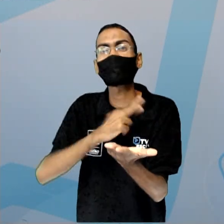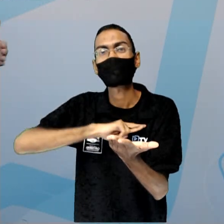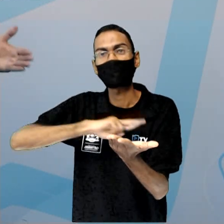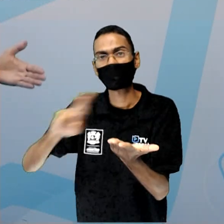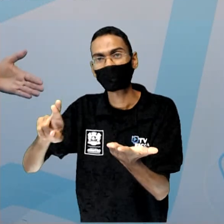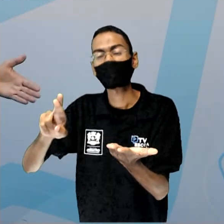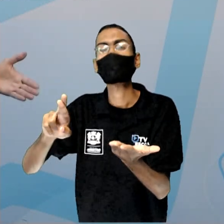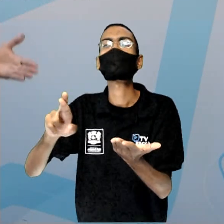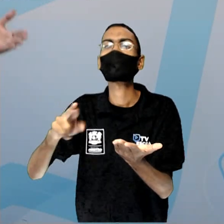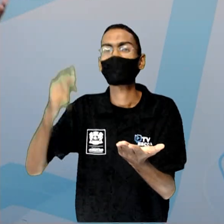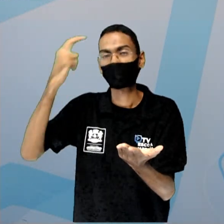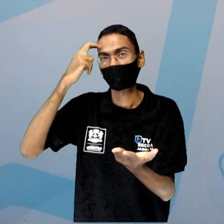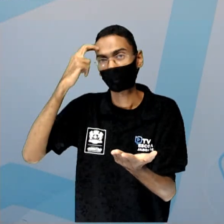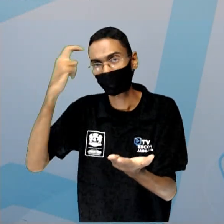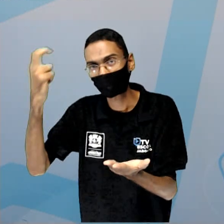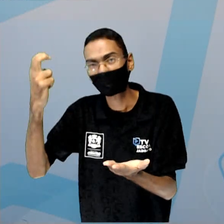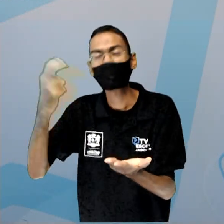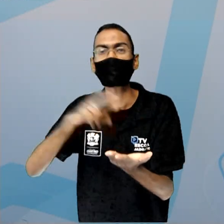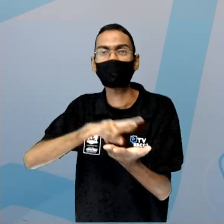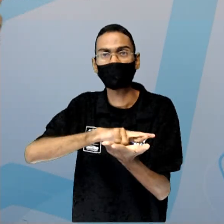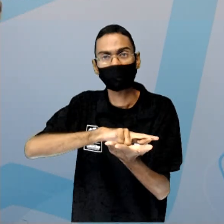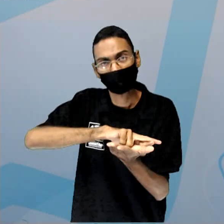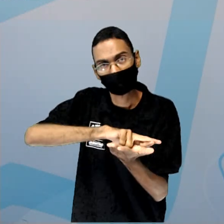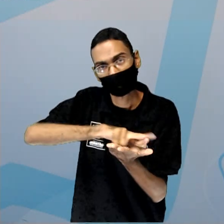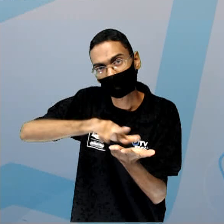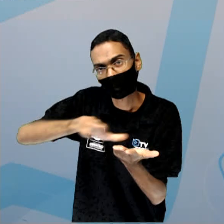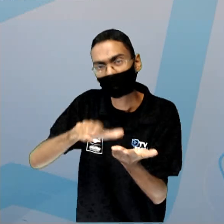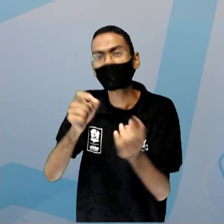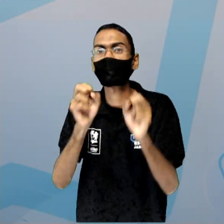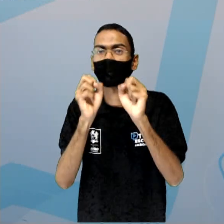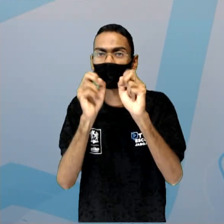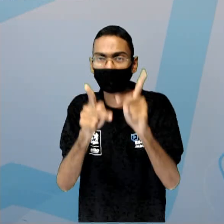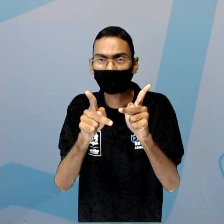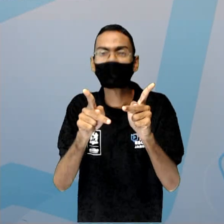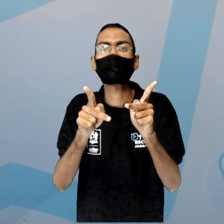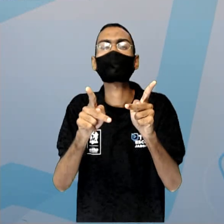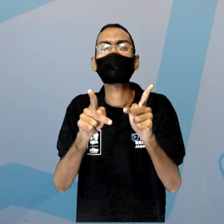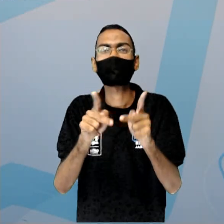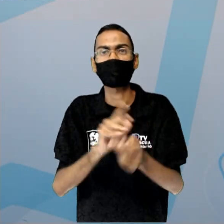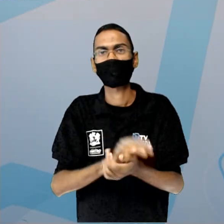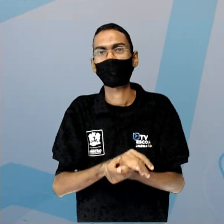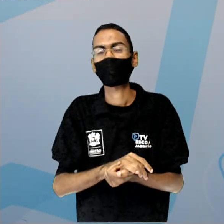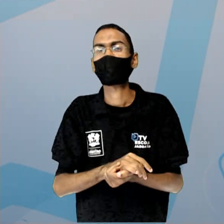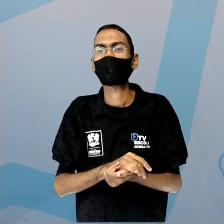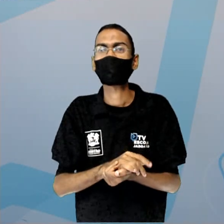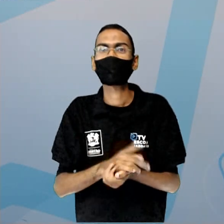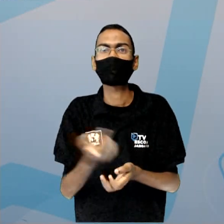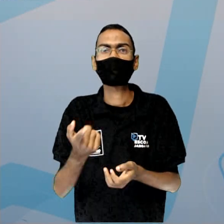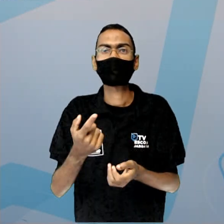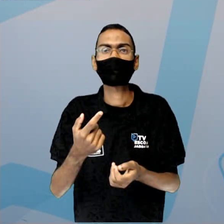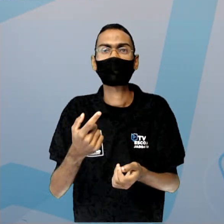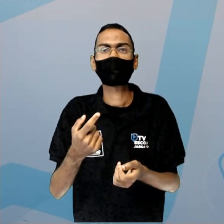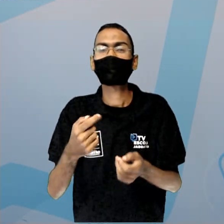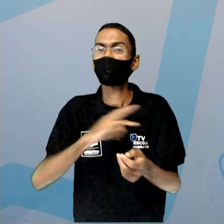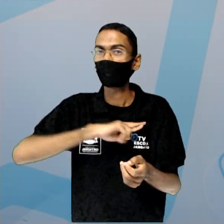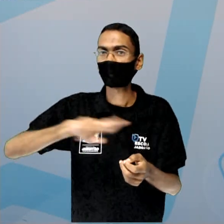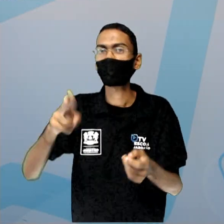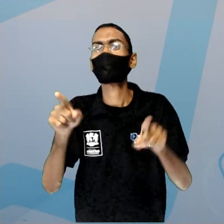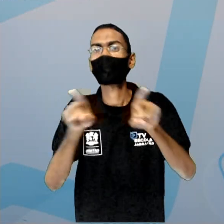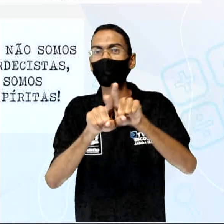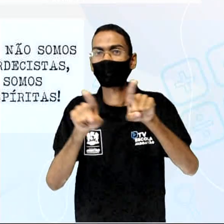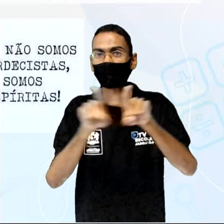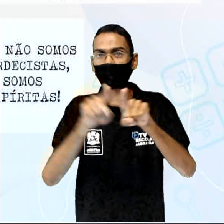diferentes e aí o nosso respeito àquilo que é diferente do nosso. As religiões afro